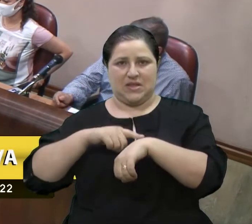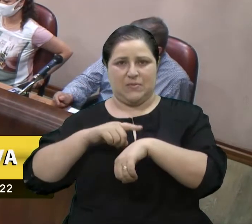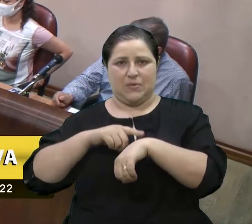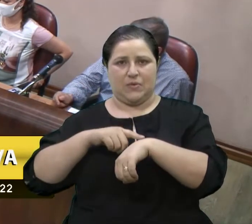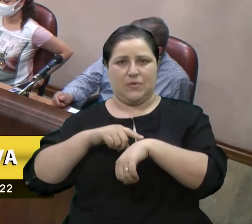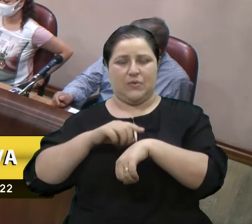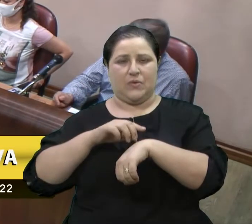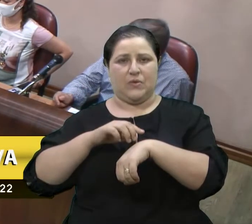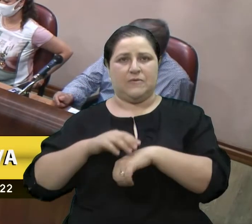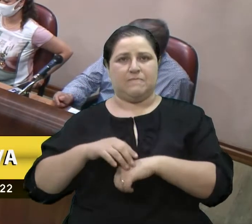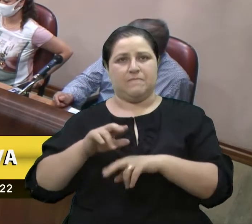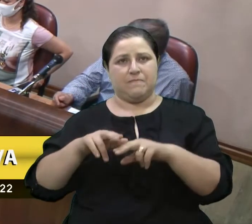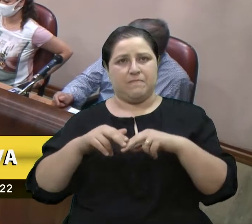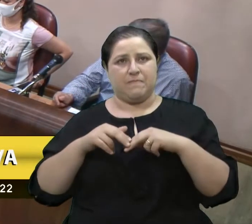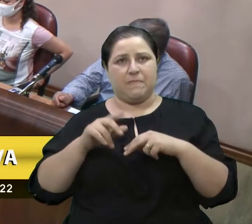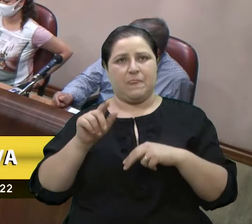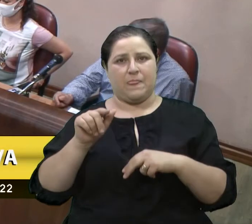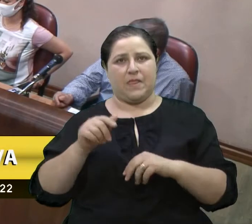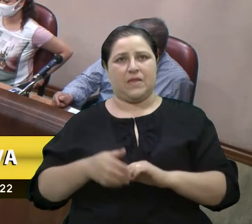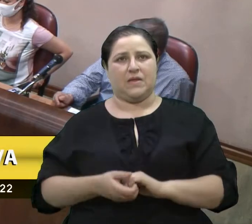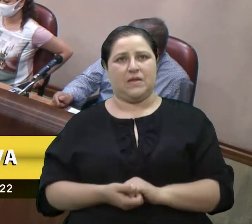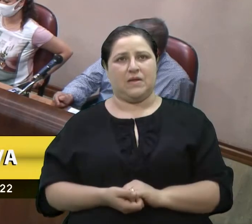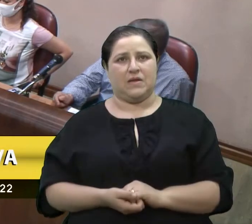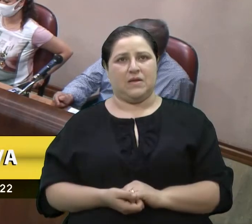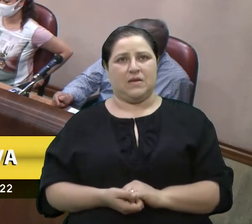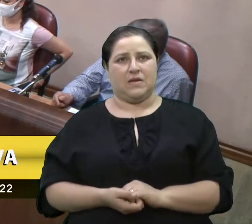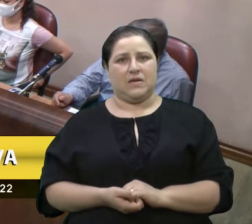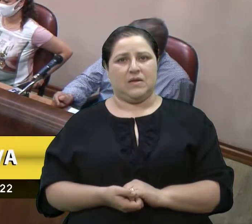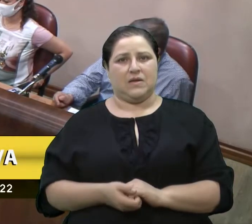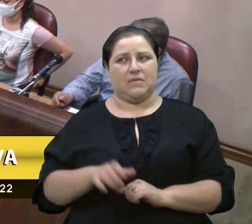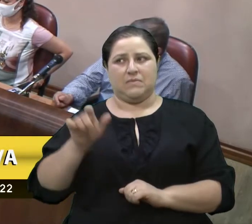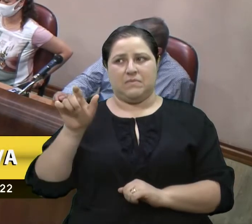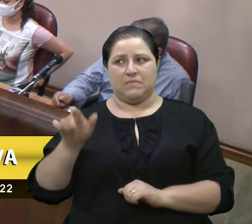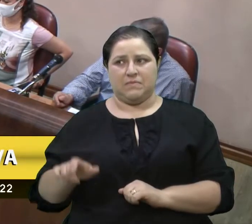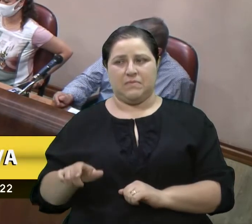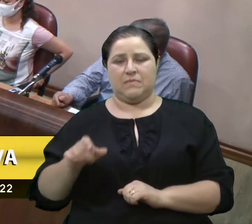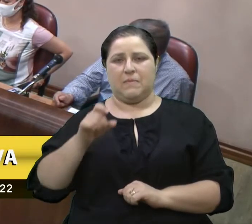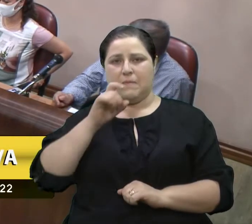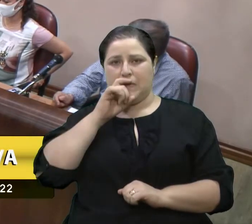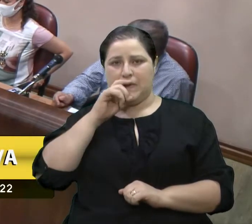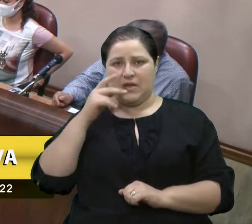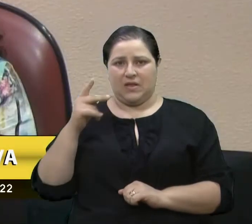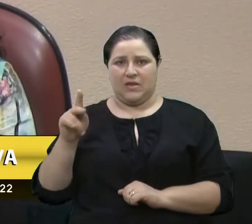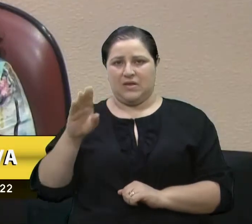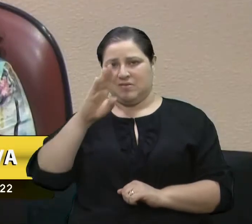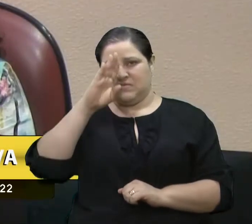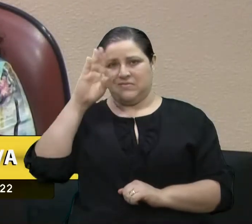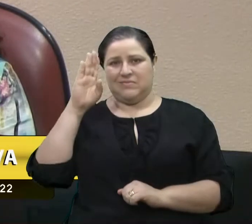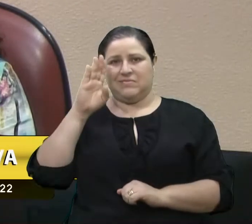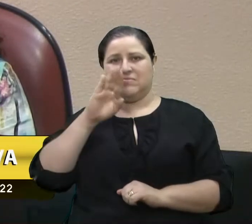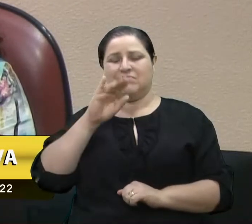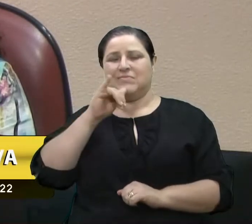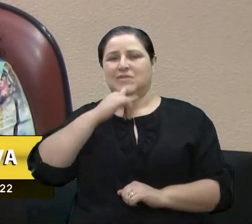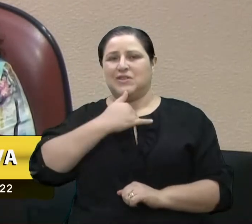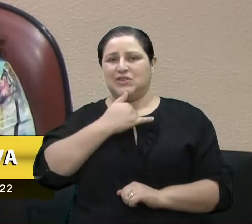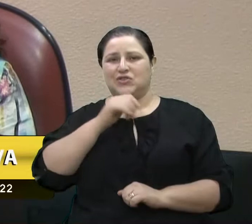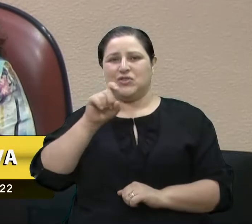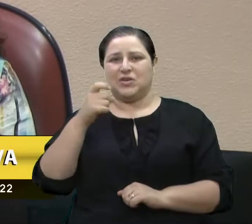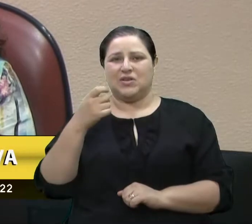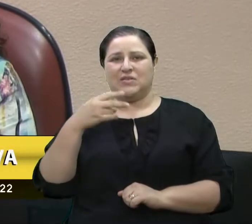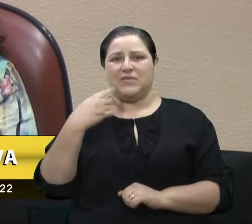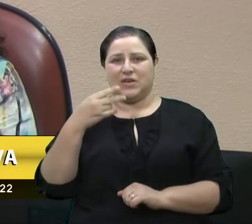em função dessa perda tão triste de um ex-vereador